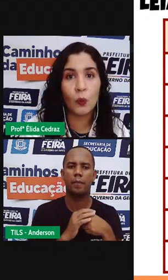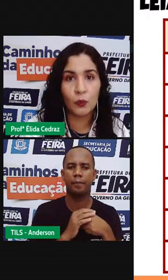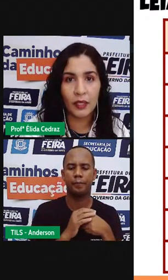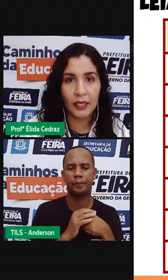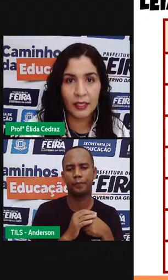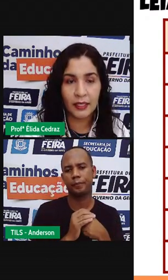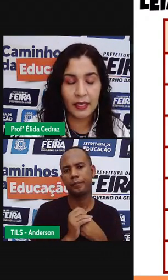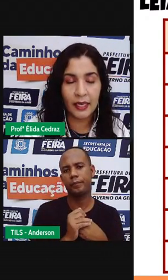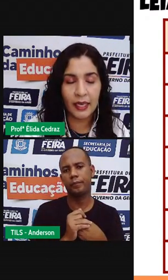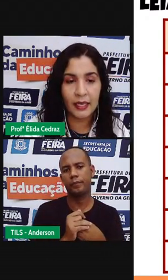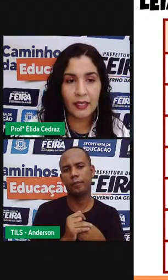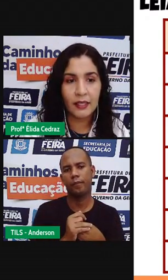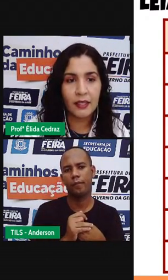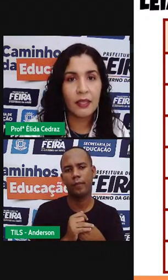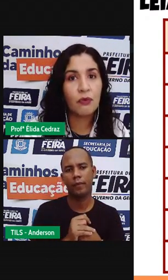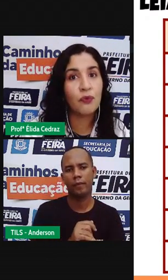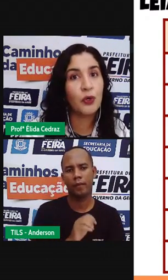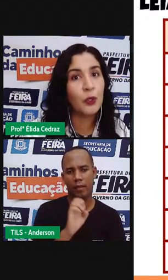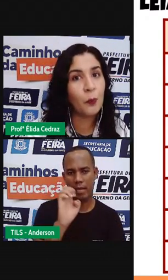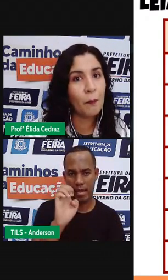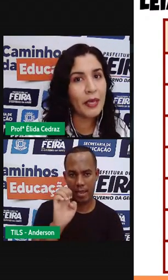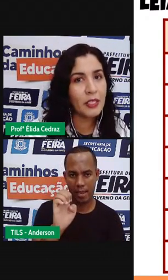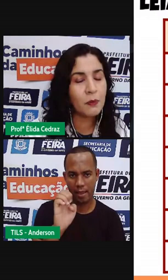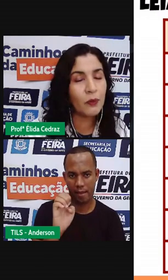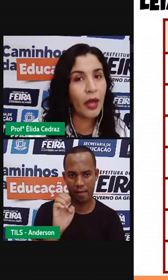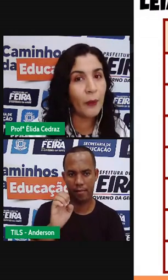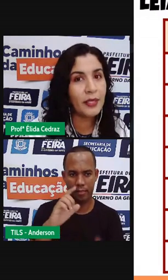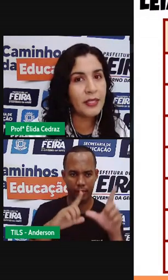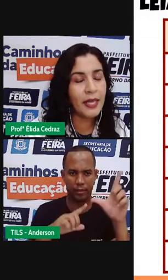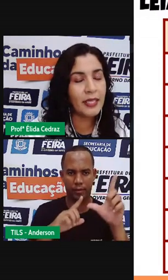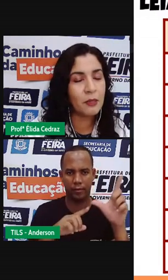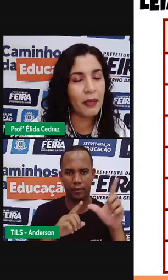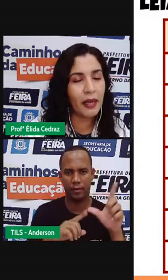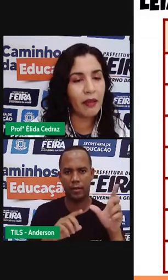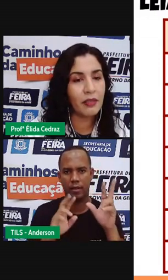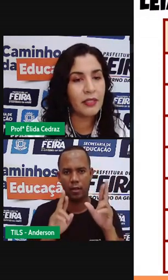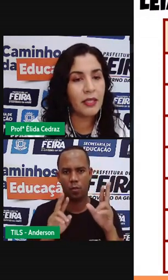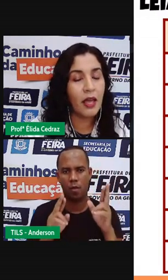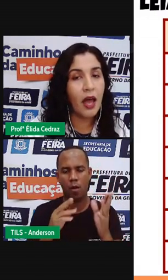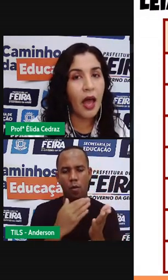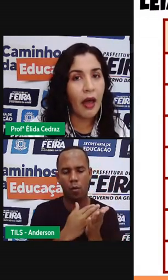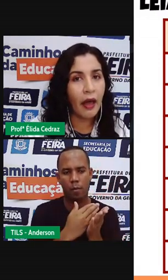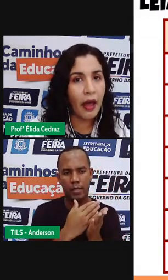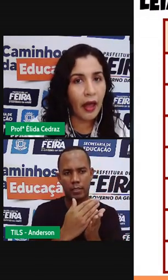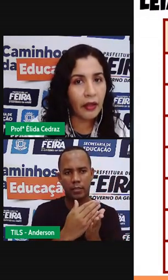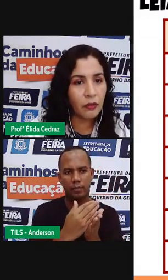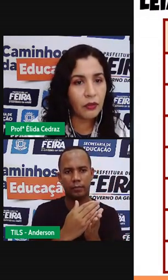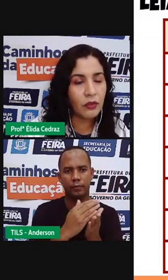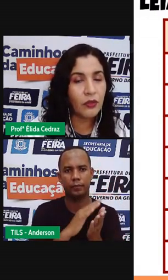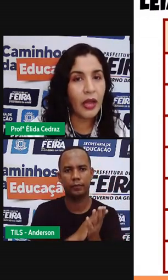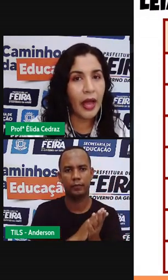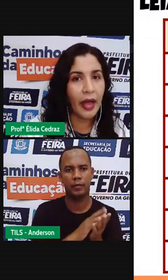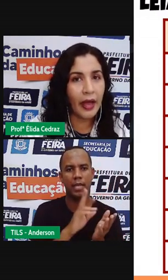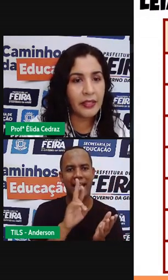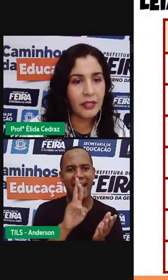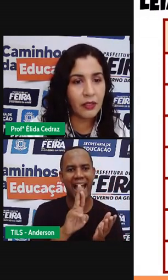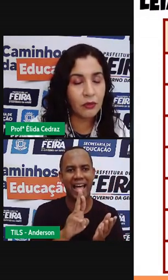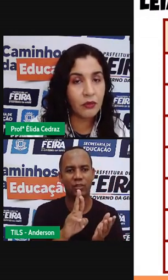som na letra R foi o mesmo ao iniciar as palavras. Rato,